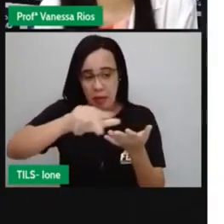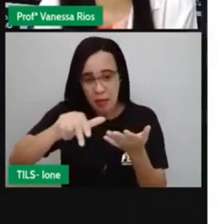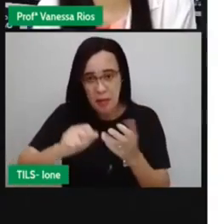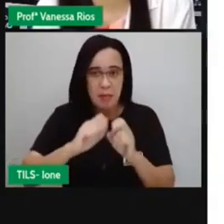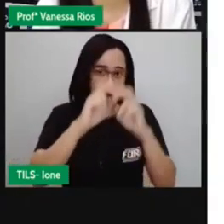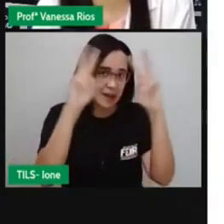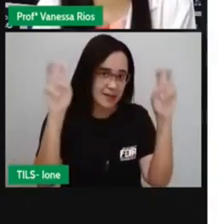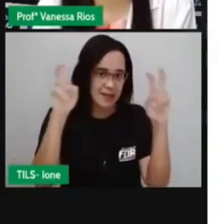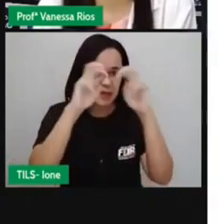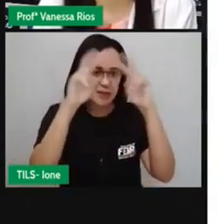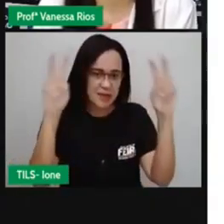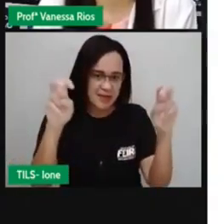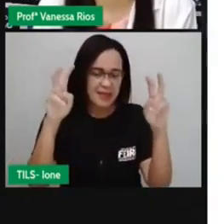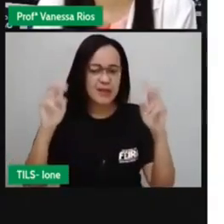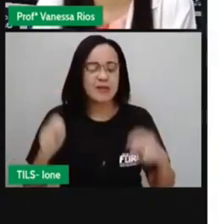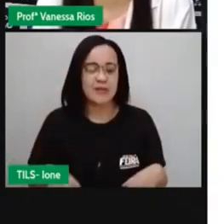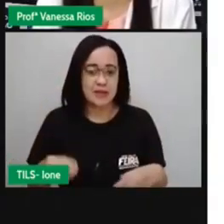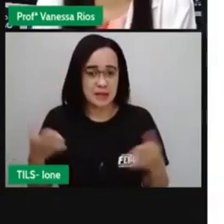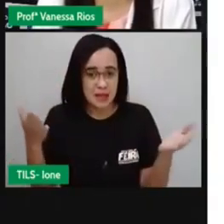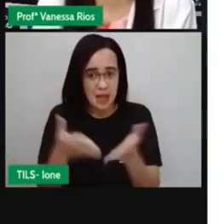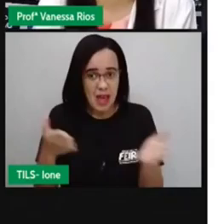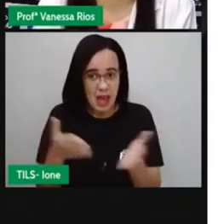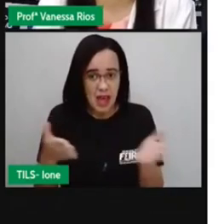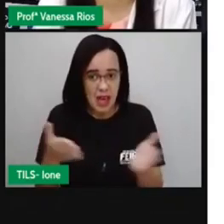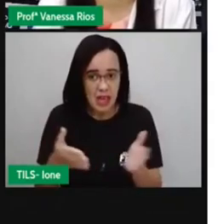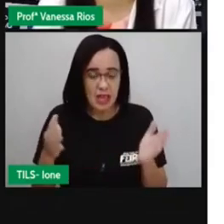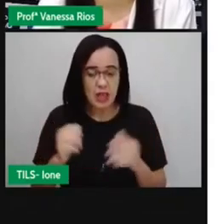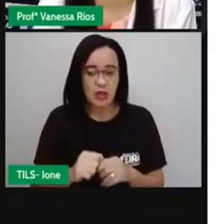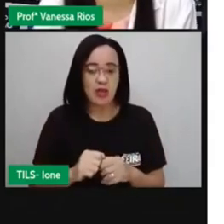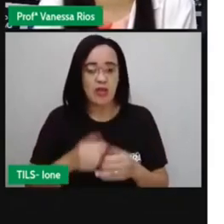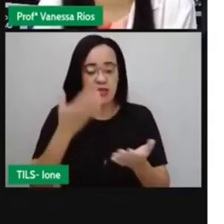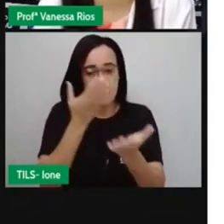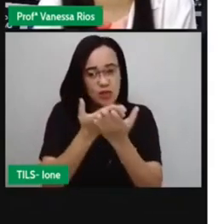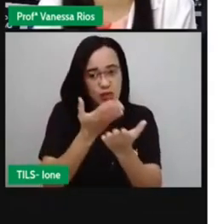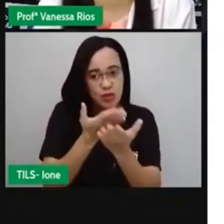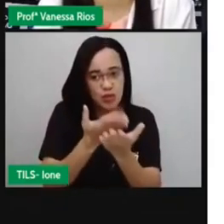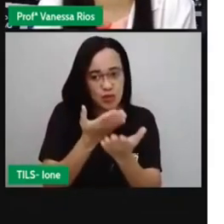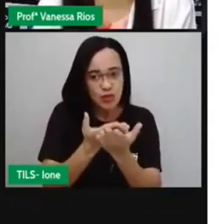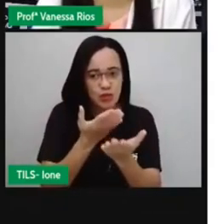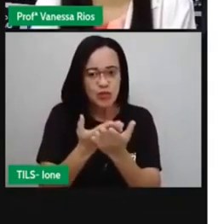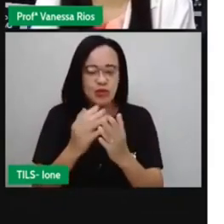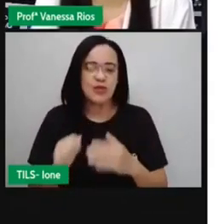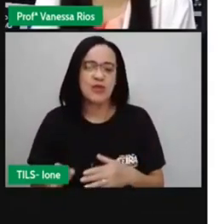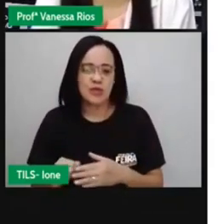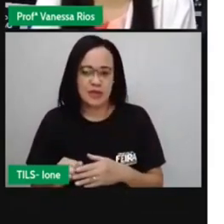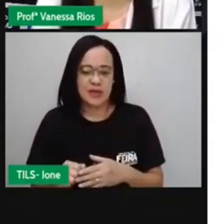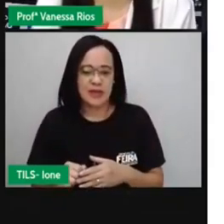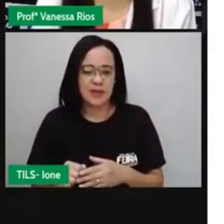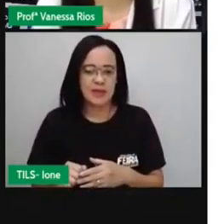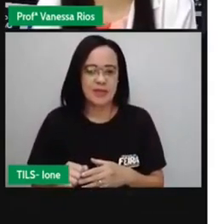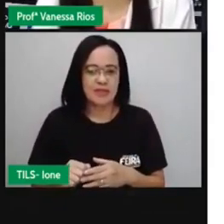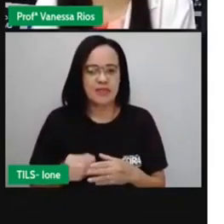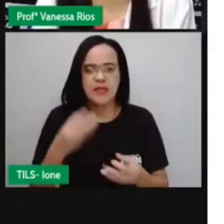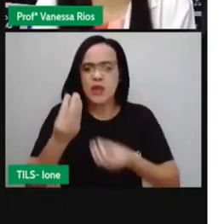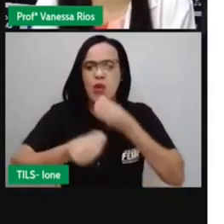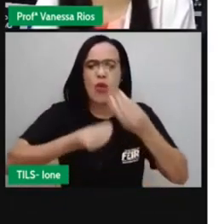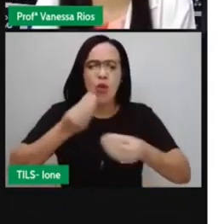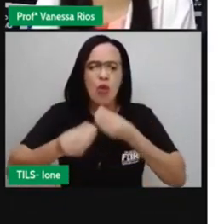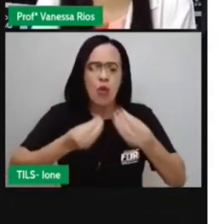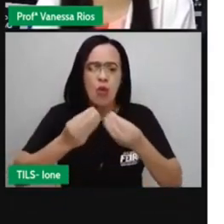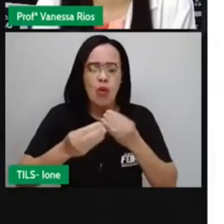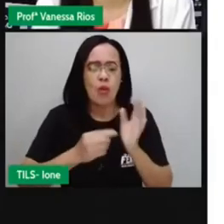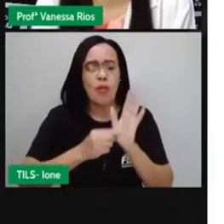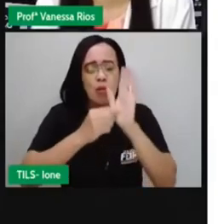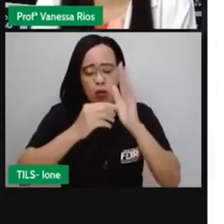E a gente vai estudar mais um pouquinho, né? Sobre as características desse gênero textual, como ele é abordado, como ele é